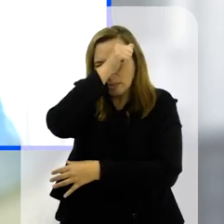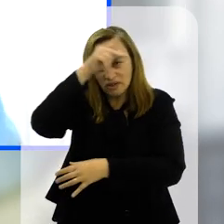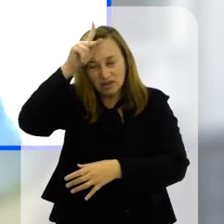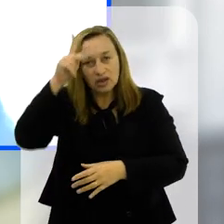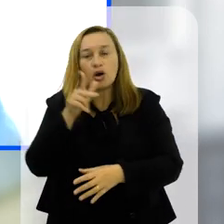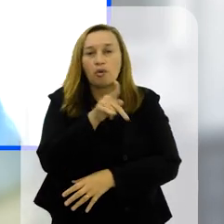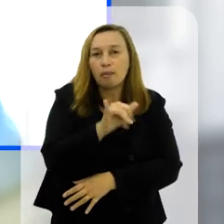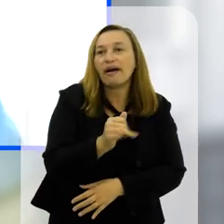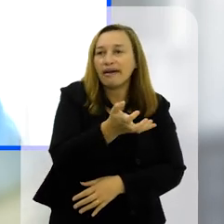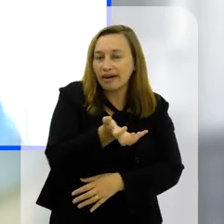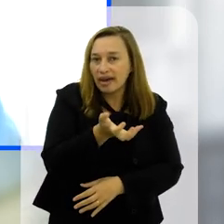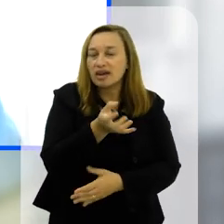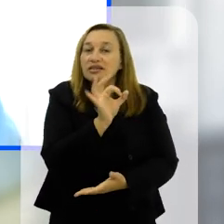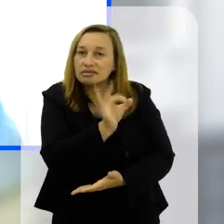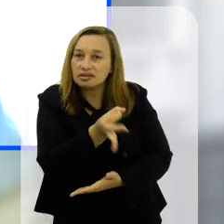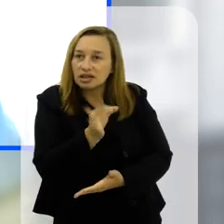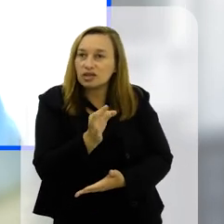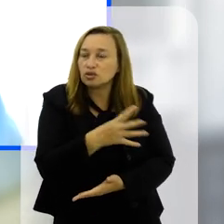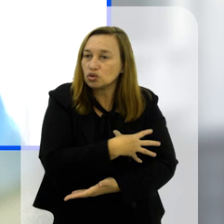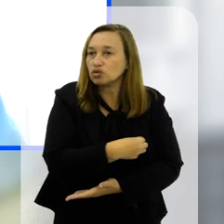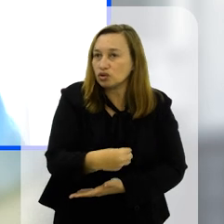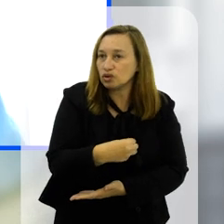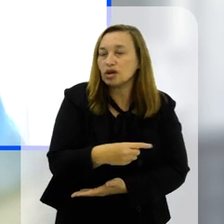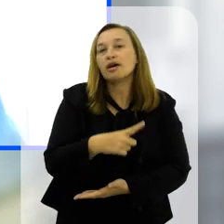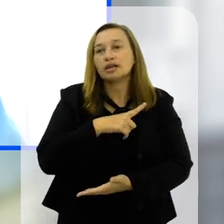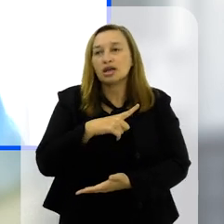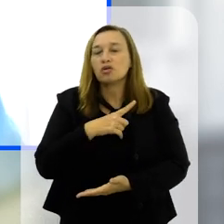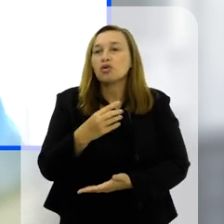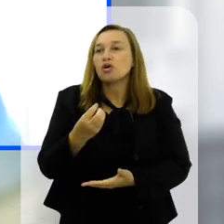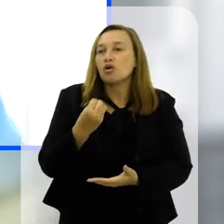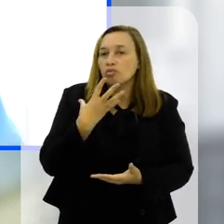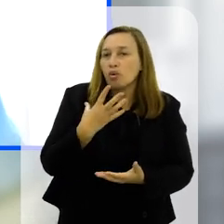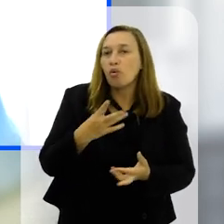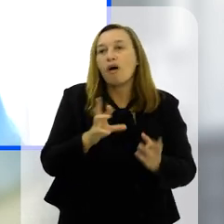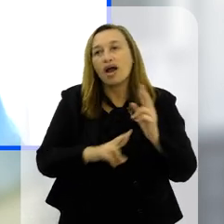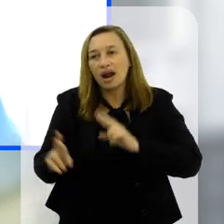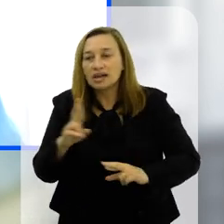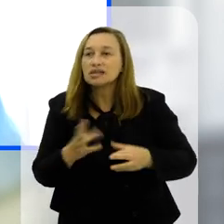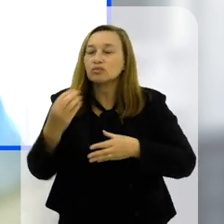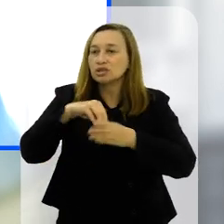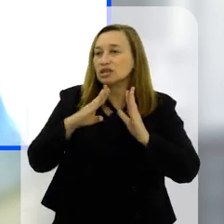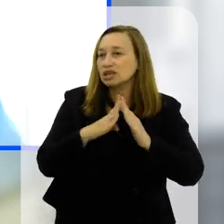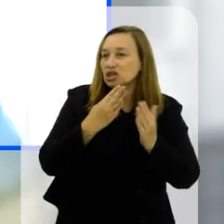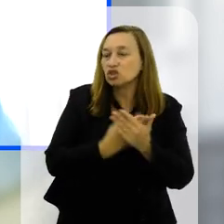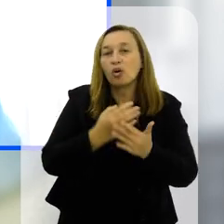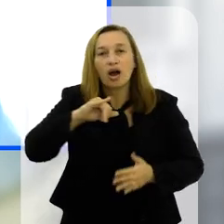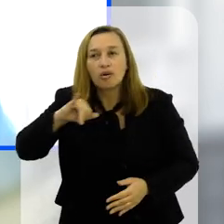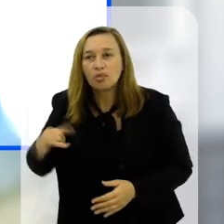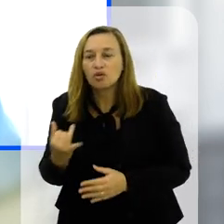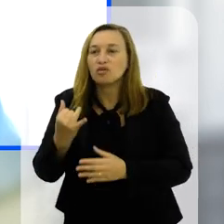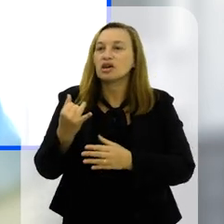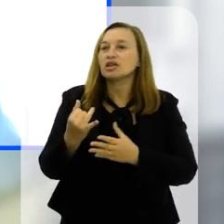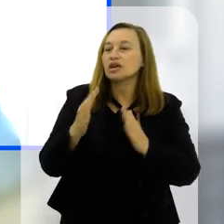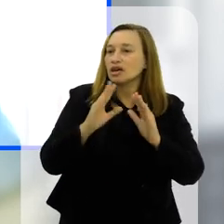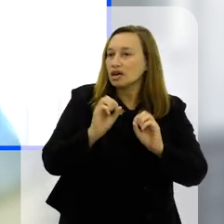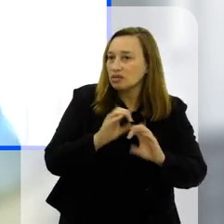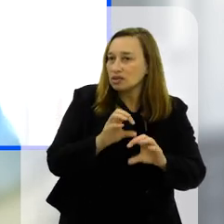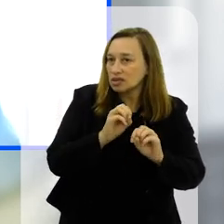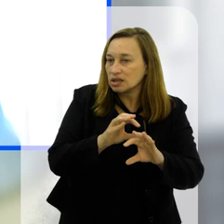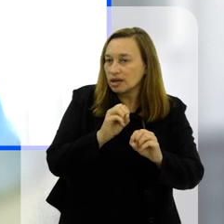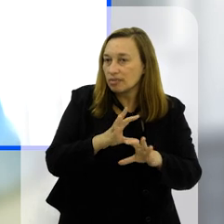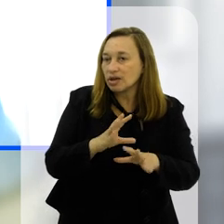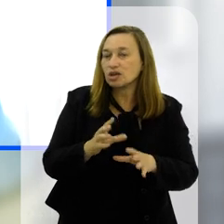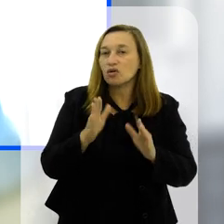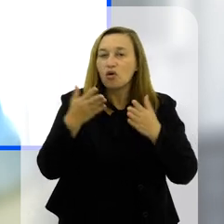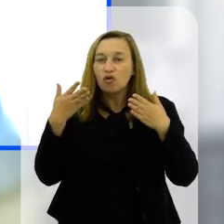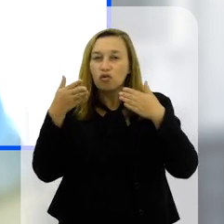seja Os pais querem que os filhos, de fato, tenham ali uma boa convivência dentro da unidade escolar que eles aproveitem as aulas, que eles se concentrem no